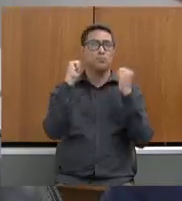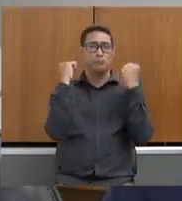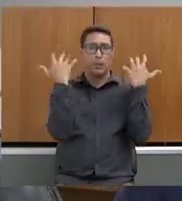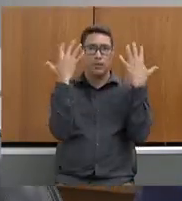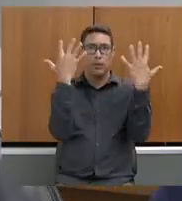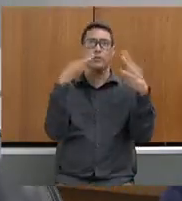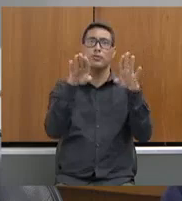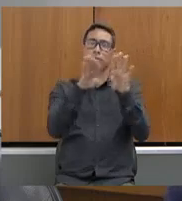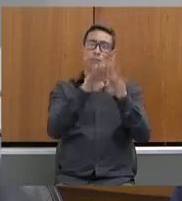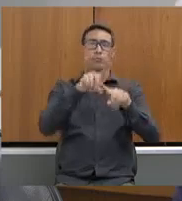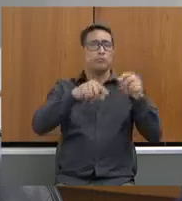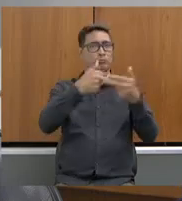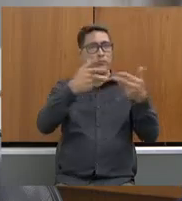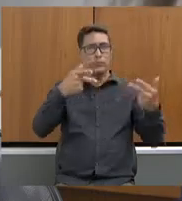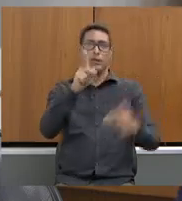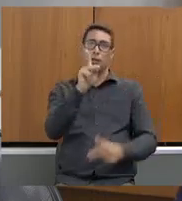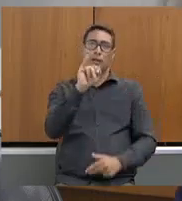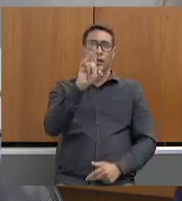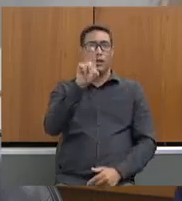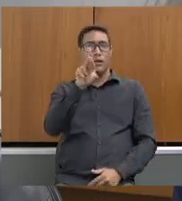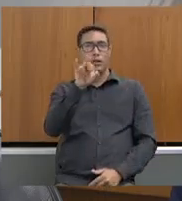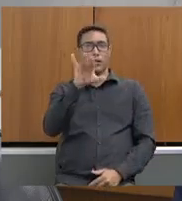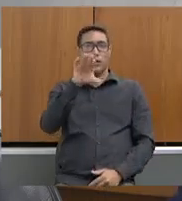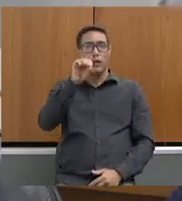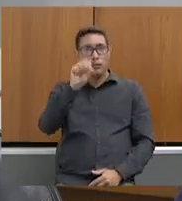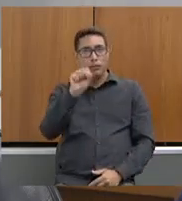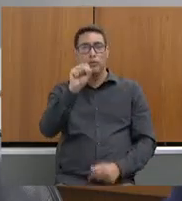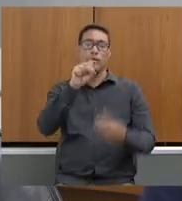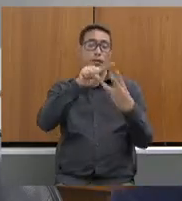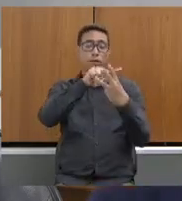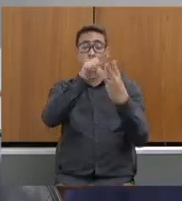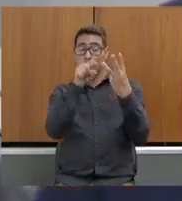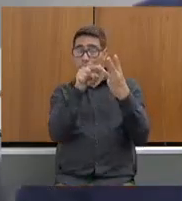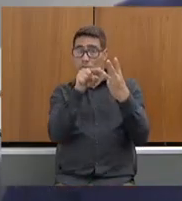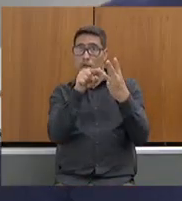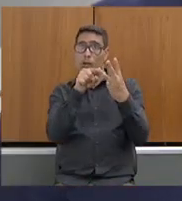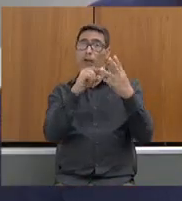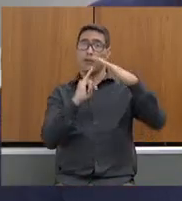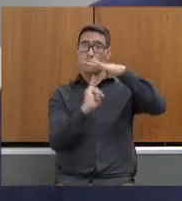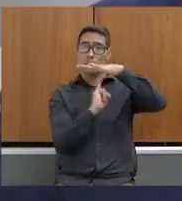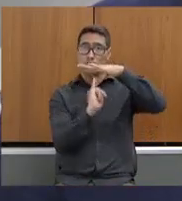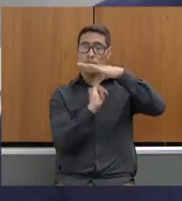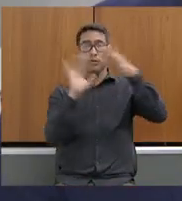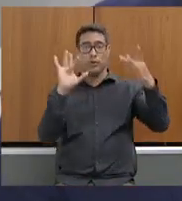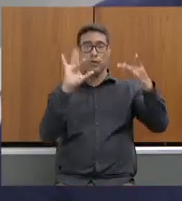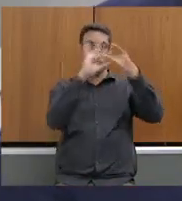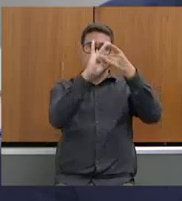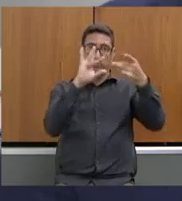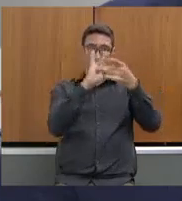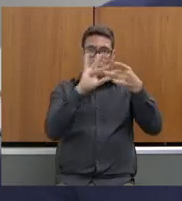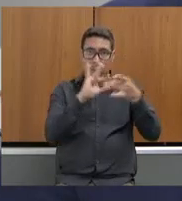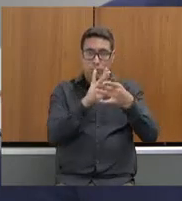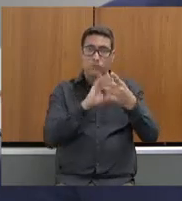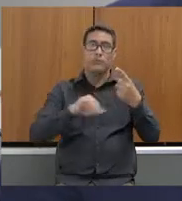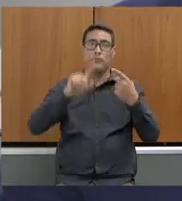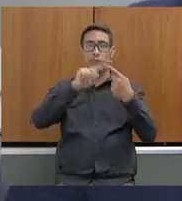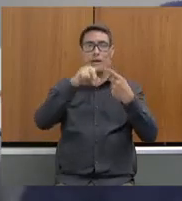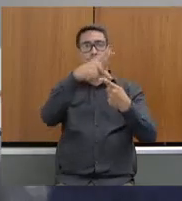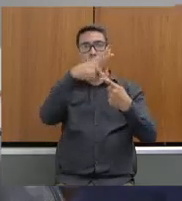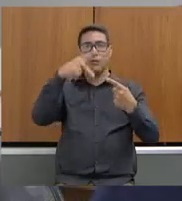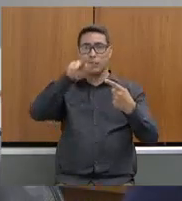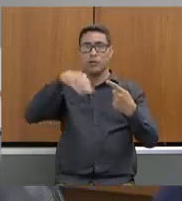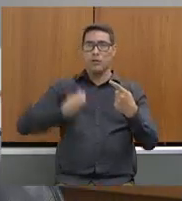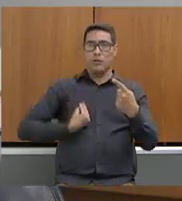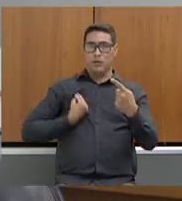composto pela Secretaria de Meio Ambiente e três instituições vinculadas. Fundação Estadual do Meio Ambiente, qual presidente está aqui